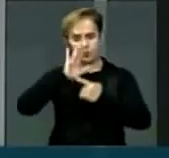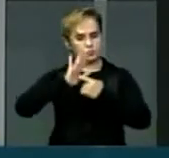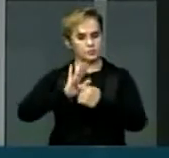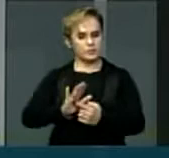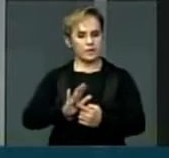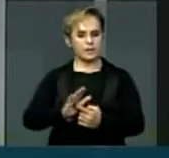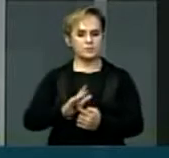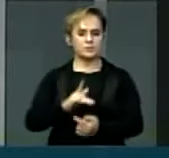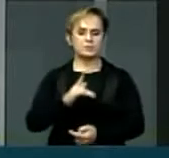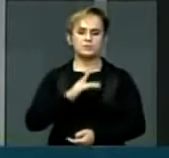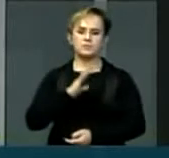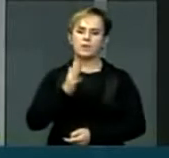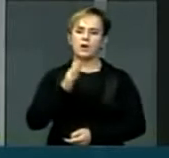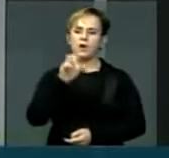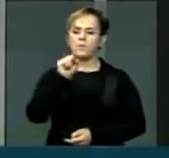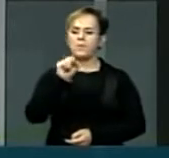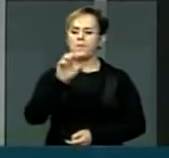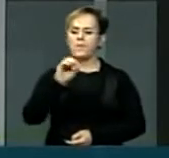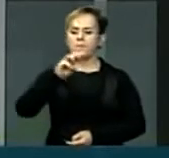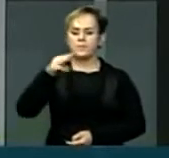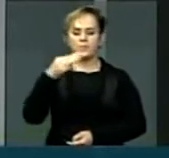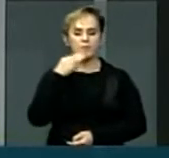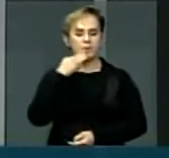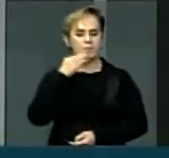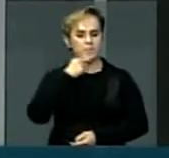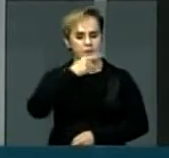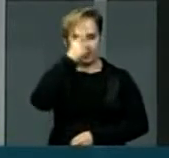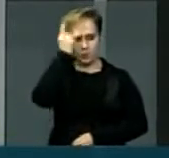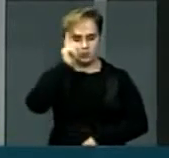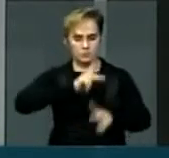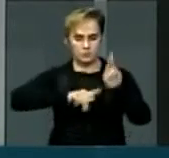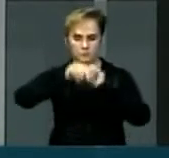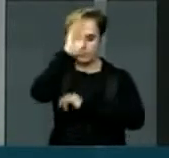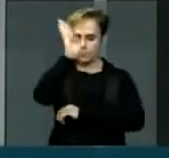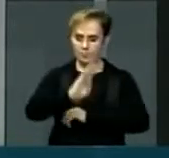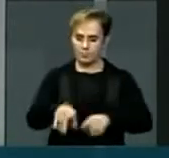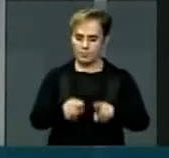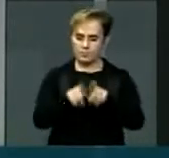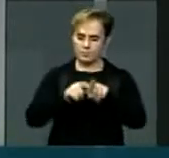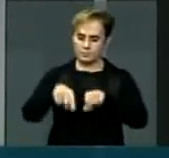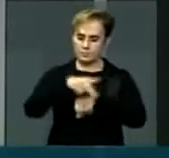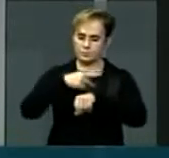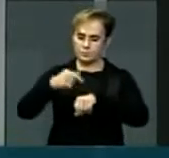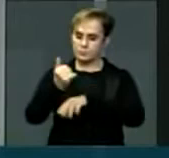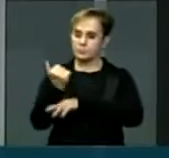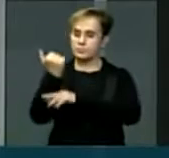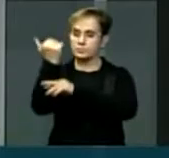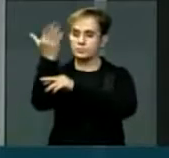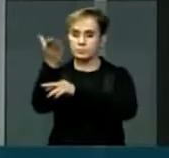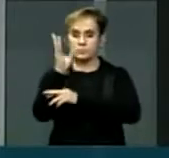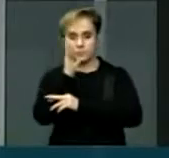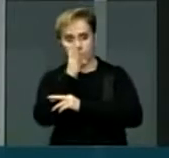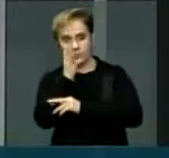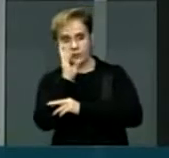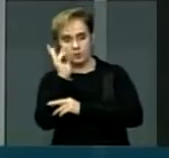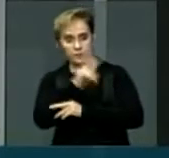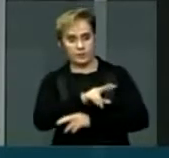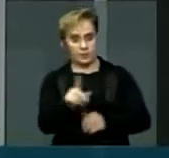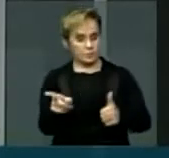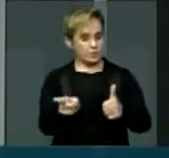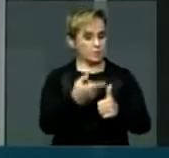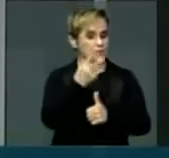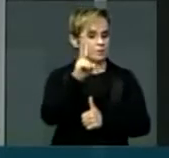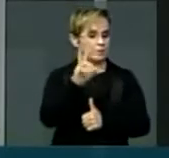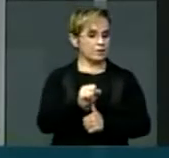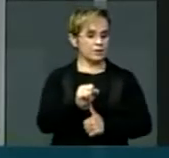Cerca de 80 milhões de brasileiros e de estrangeiros acompanharam pela primeira vez o São João no